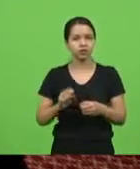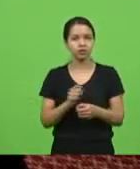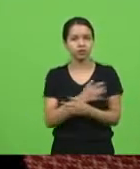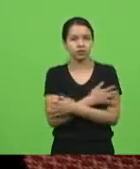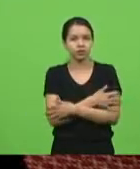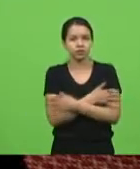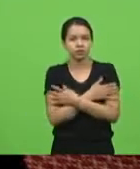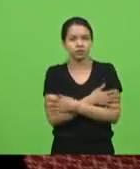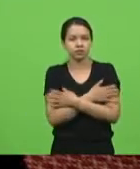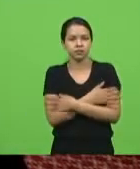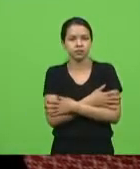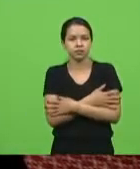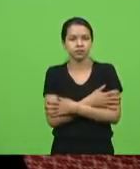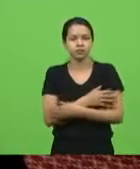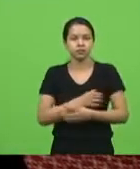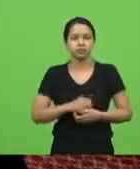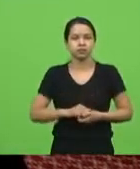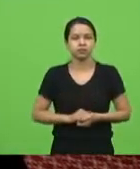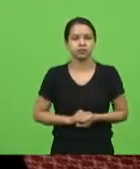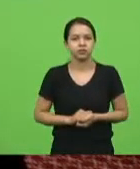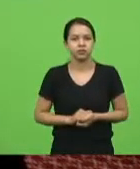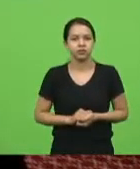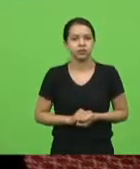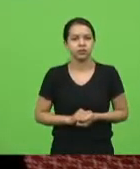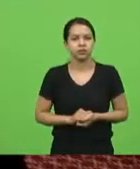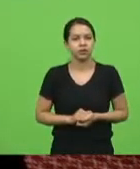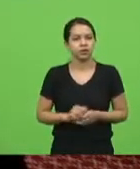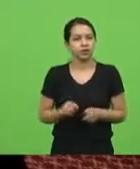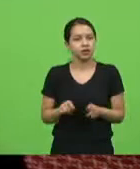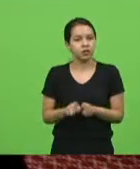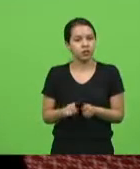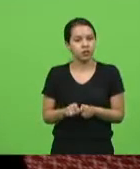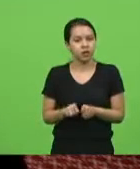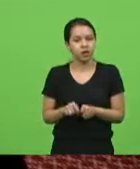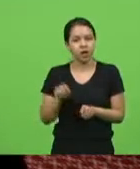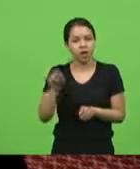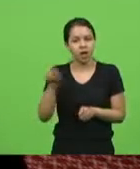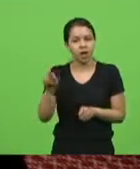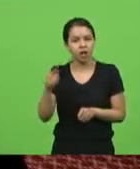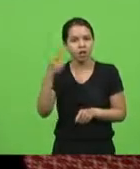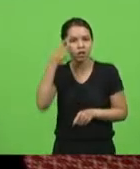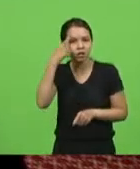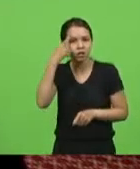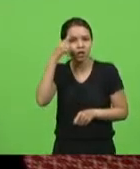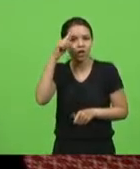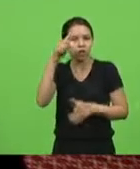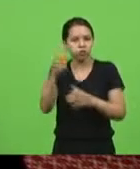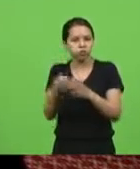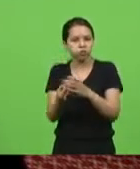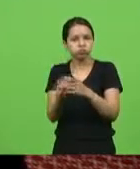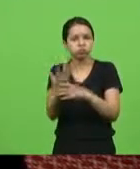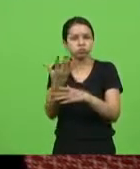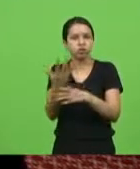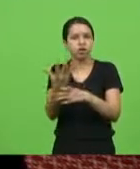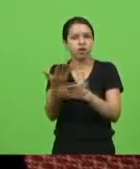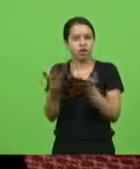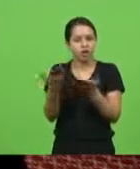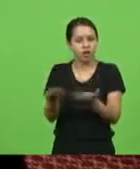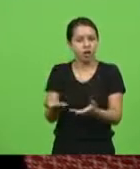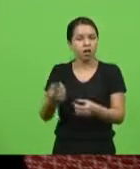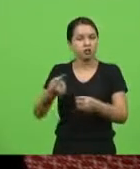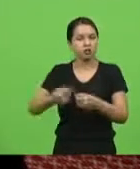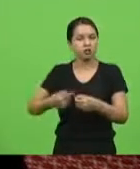foi o grande idezador que o Urupema se mantispasse